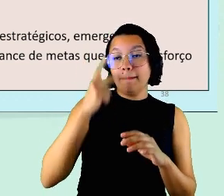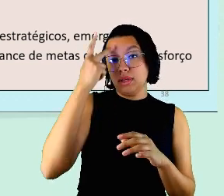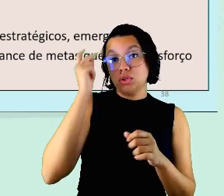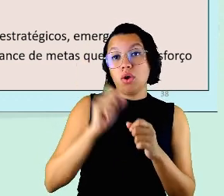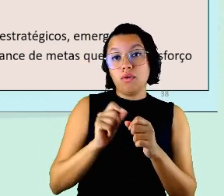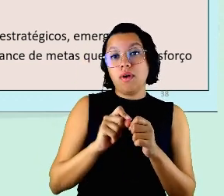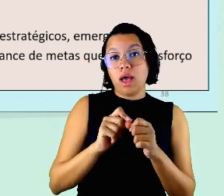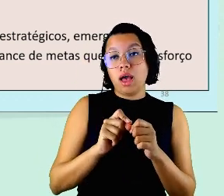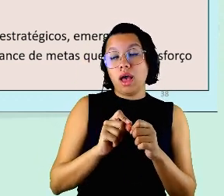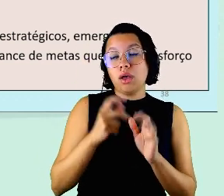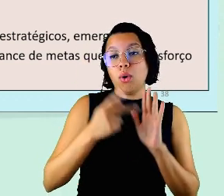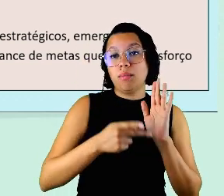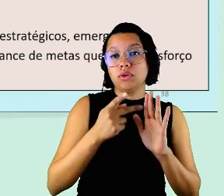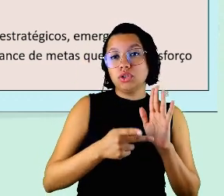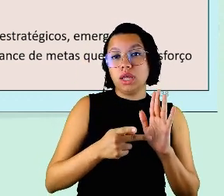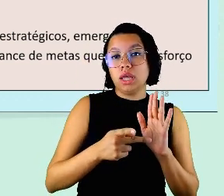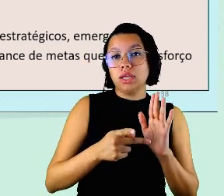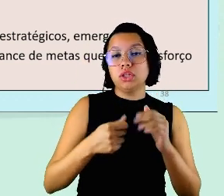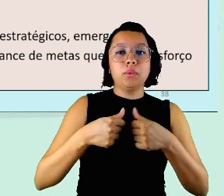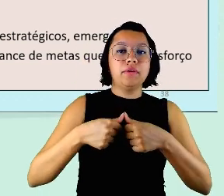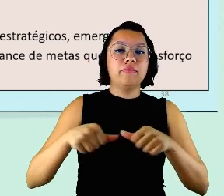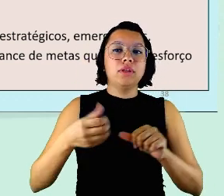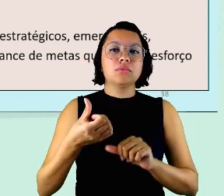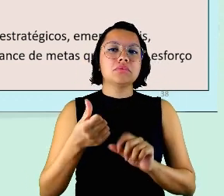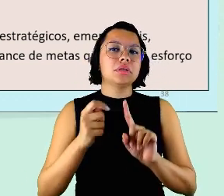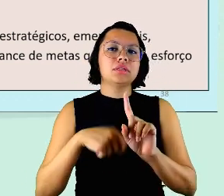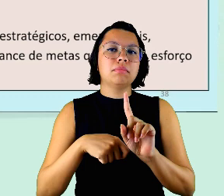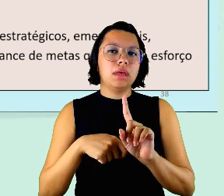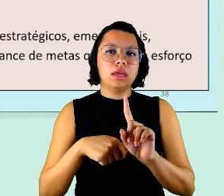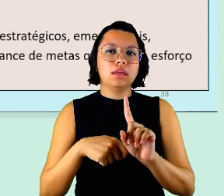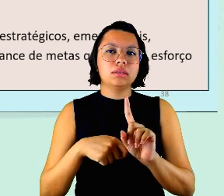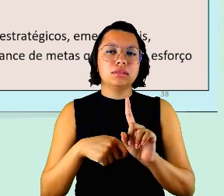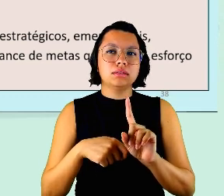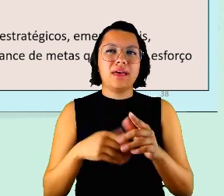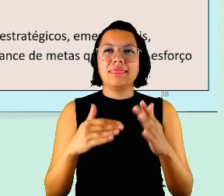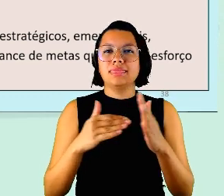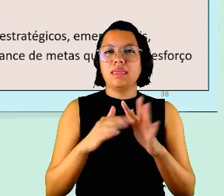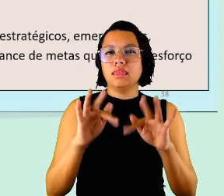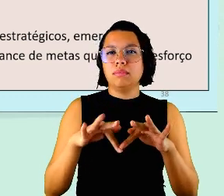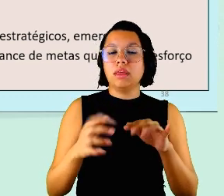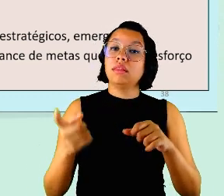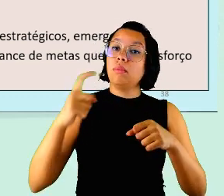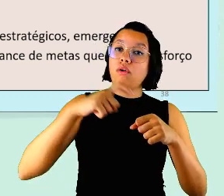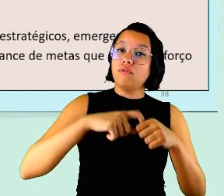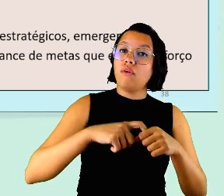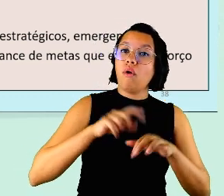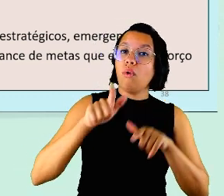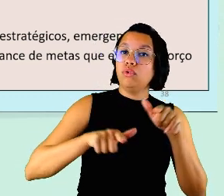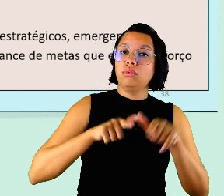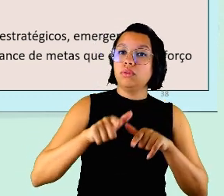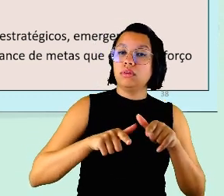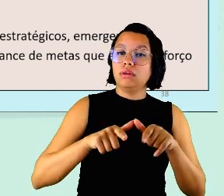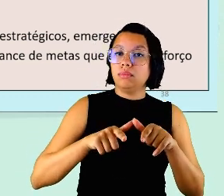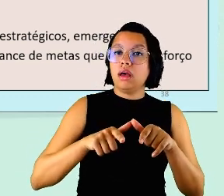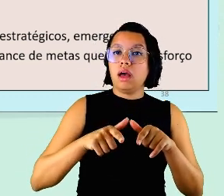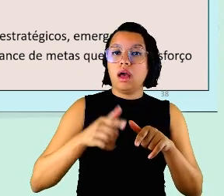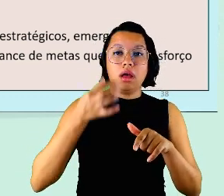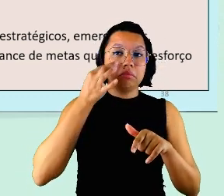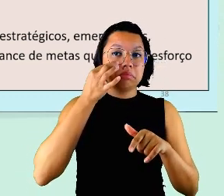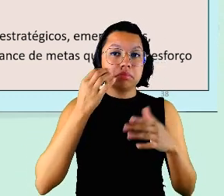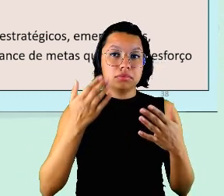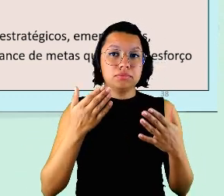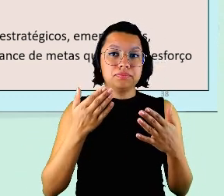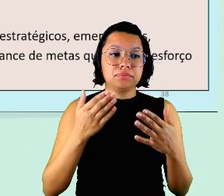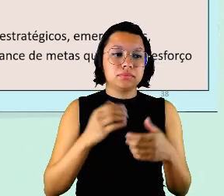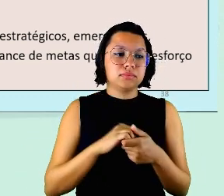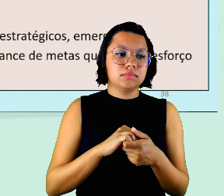em teletrabalho só com aquela atividade até zerar e depois voltam para o trabalho remoto então a gente pode ter o trabalho ocasional né